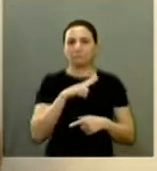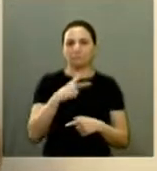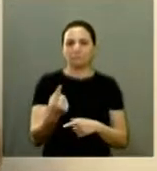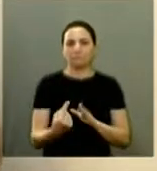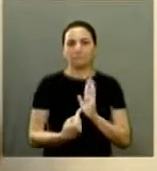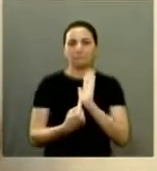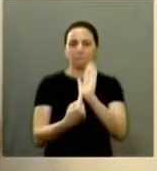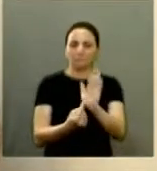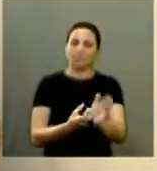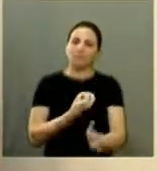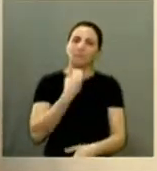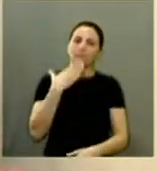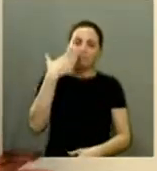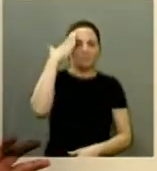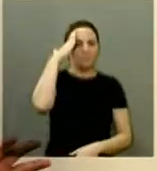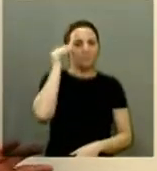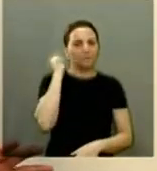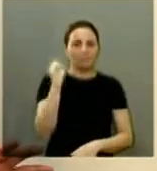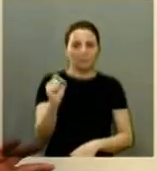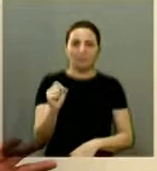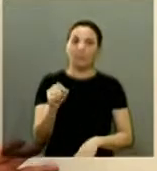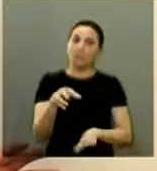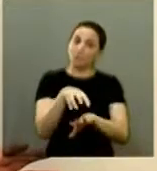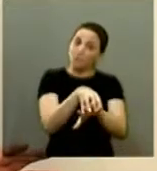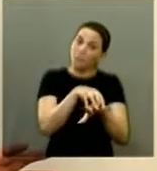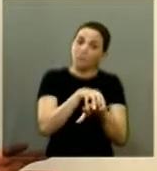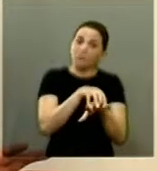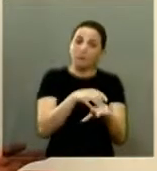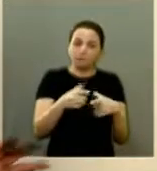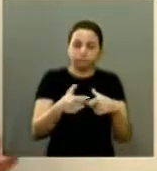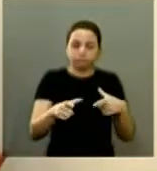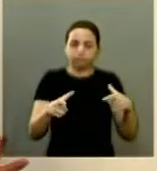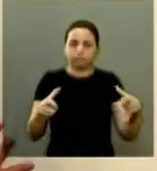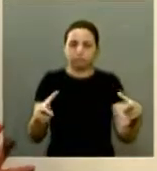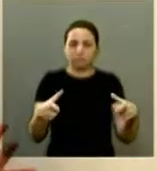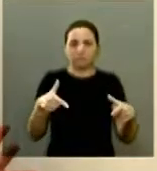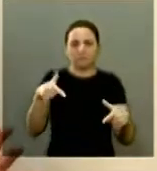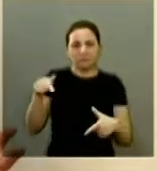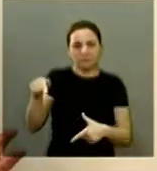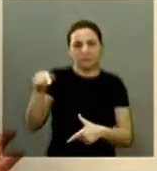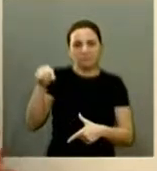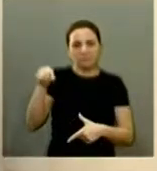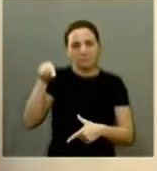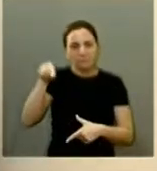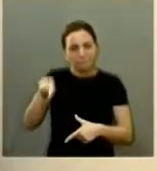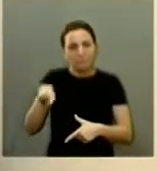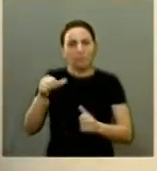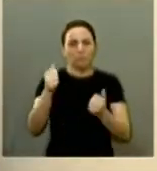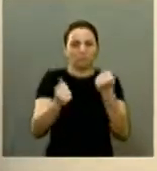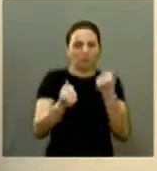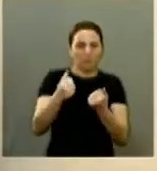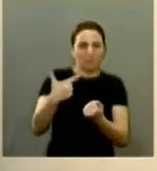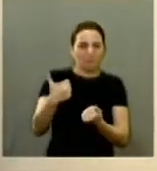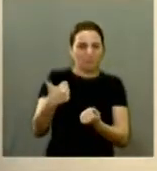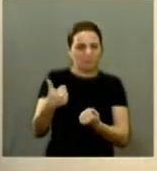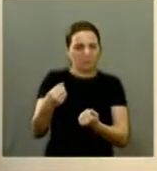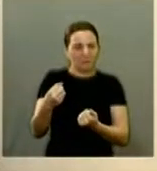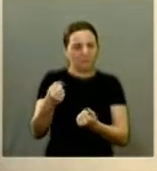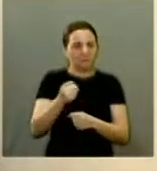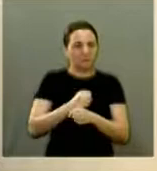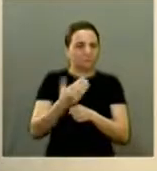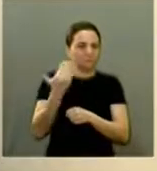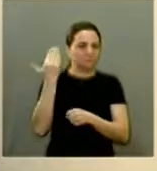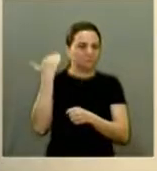é muito bom saber que a frota de Araraquara aumentou muito de 70 mil veículos há 10 anos atrás hoje está